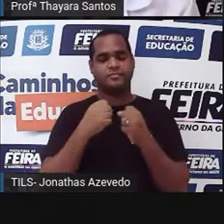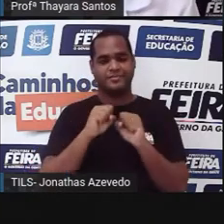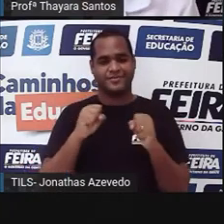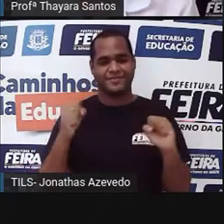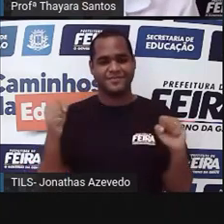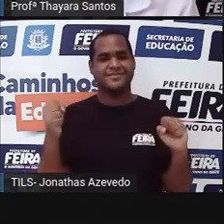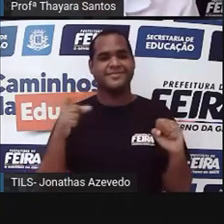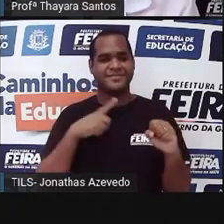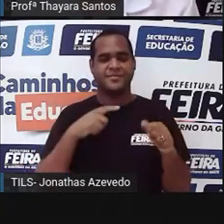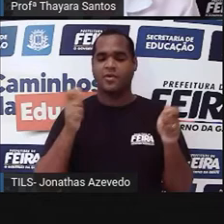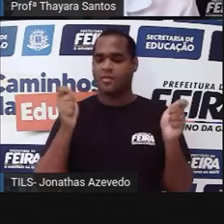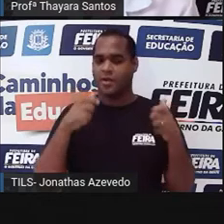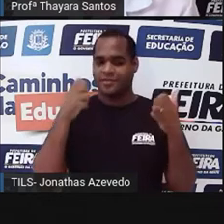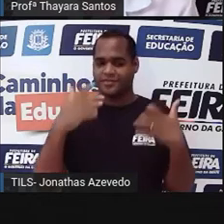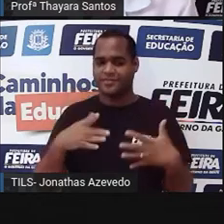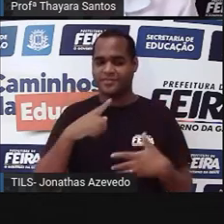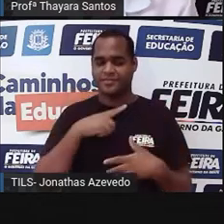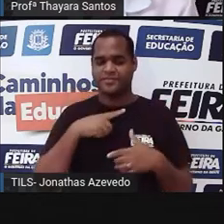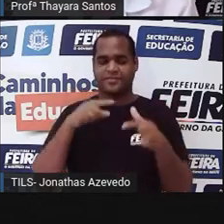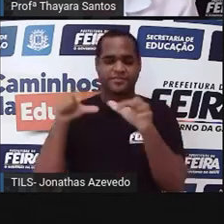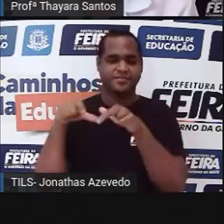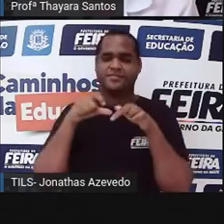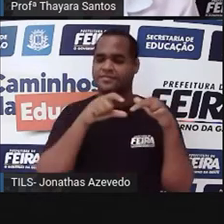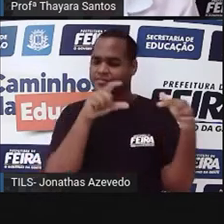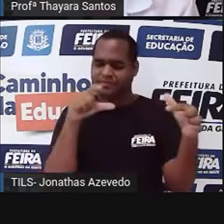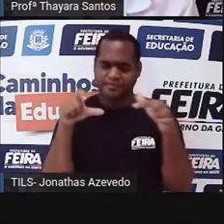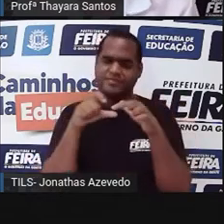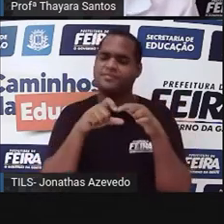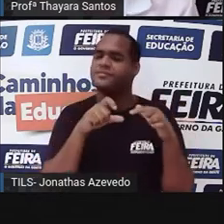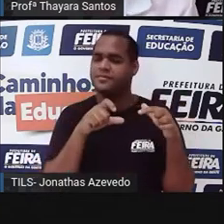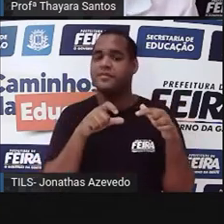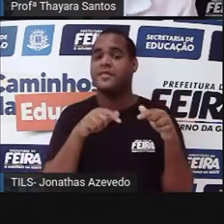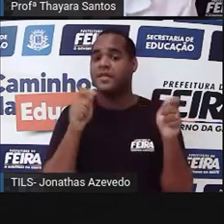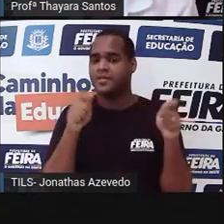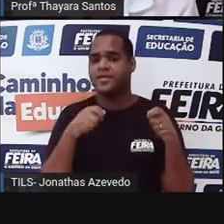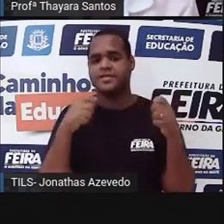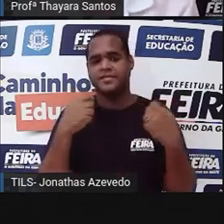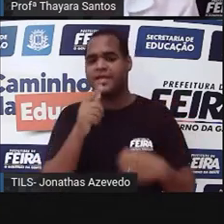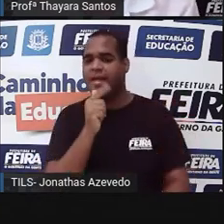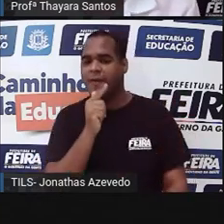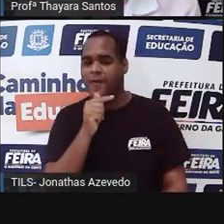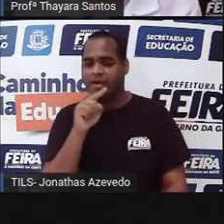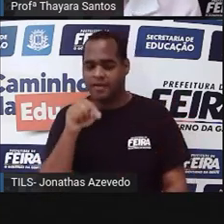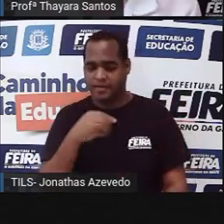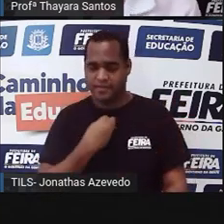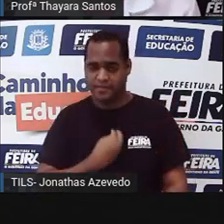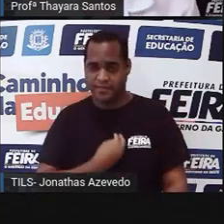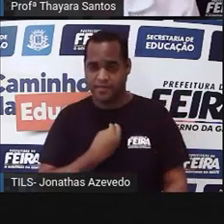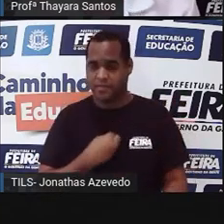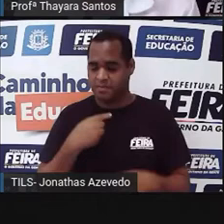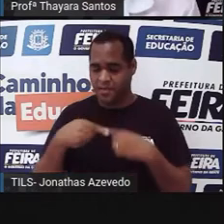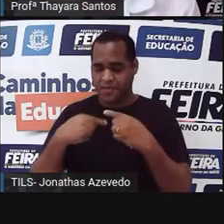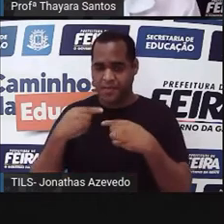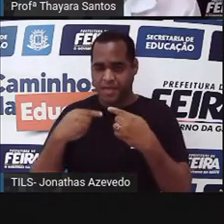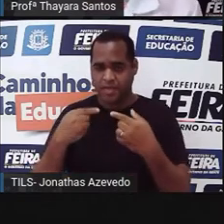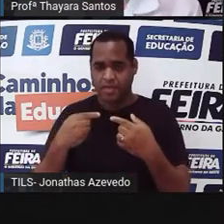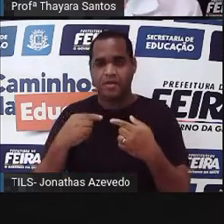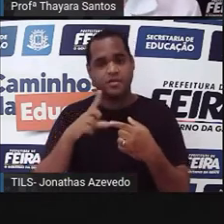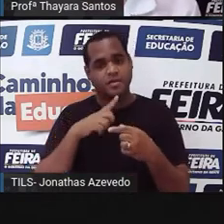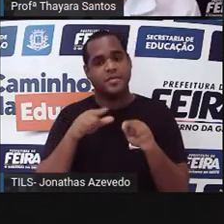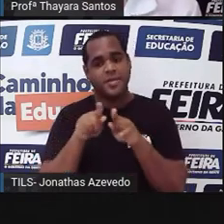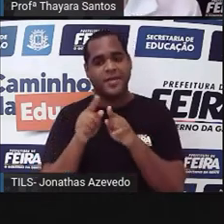Elas também podem habitar os mais variados ambientes e elas também não necessitam de água para sua reprodução, assim como as